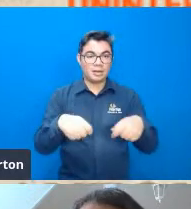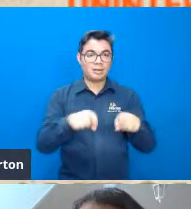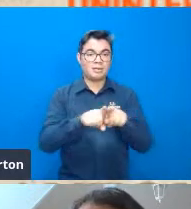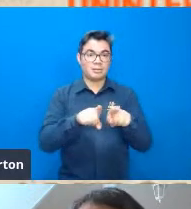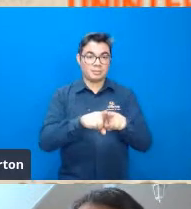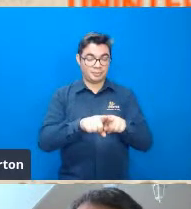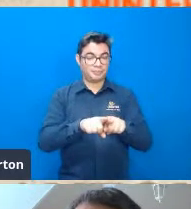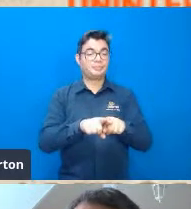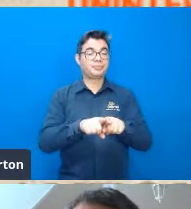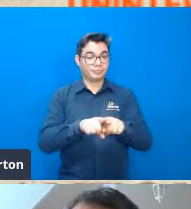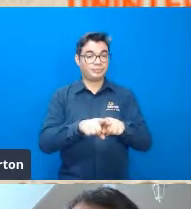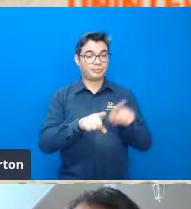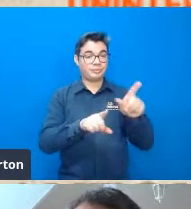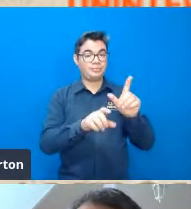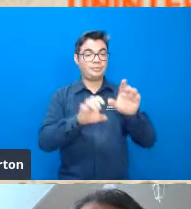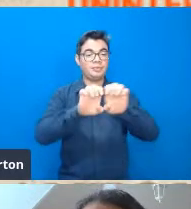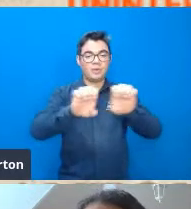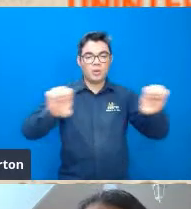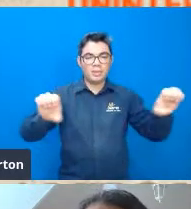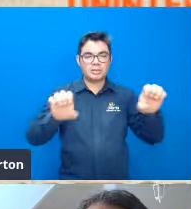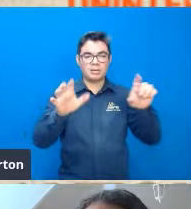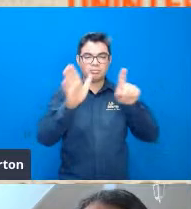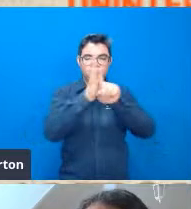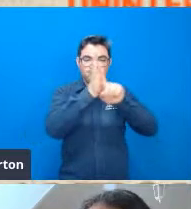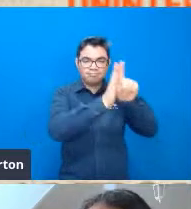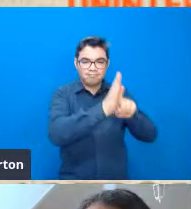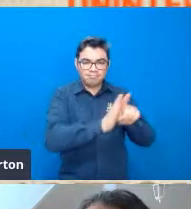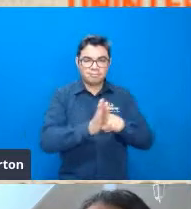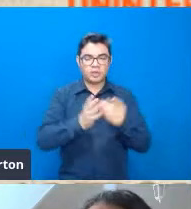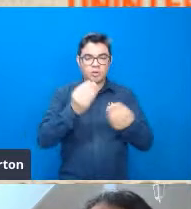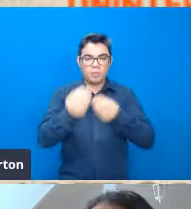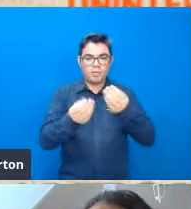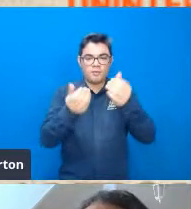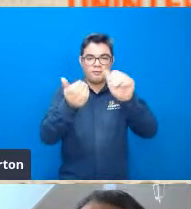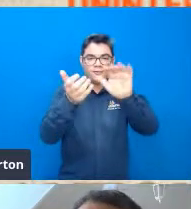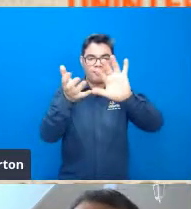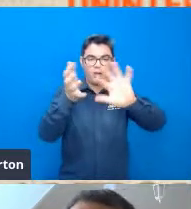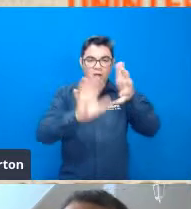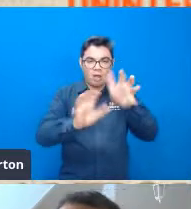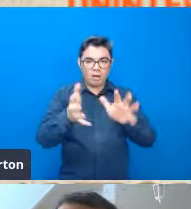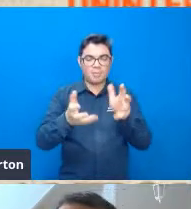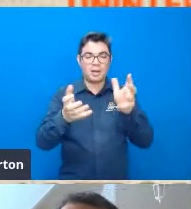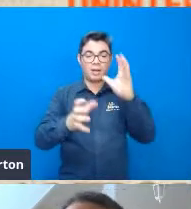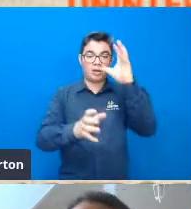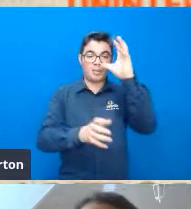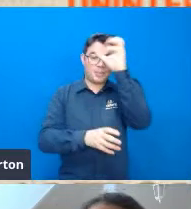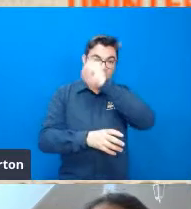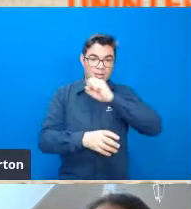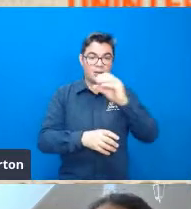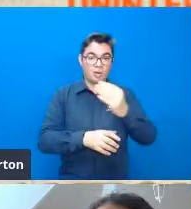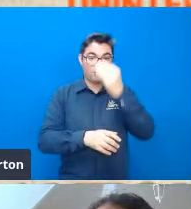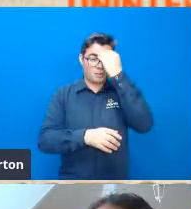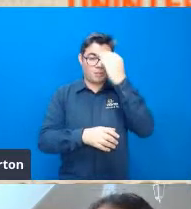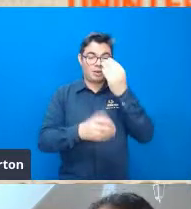cujas equações são aplicadas na mensuração de formas que visam compreender então a sua